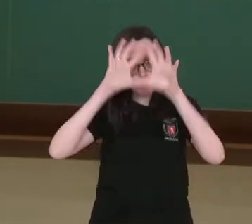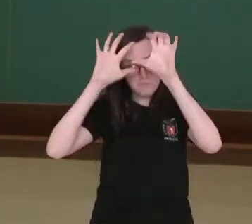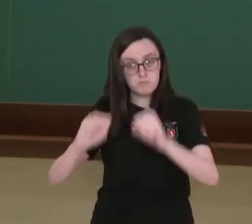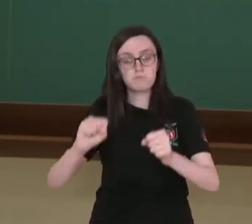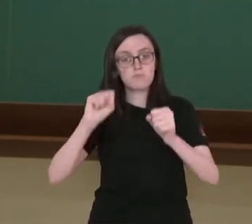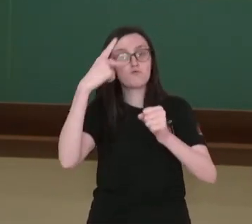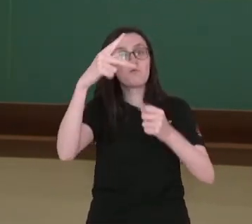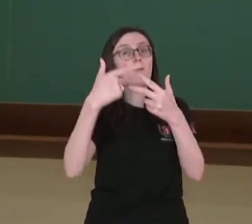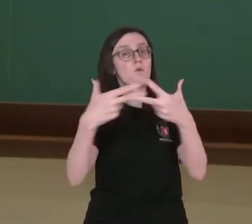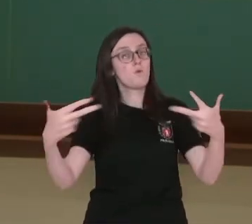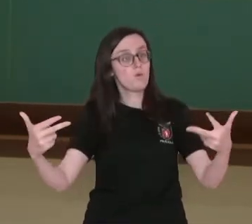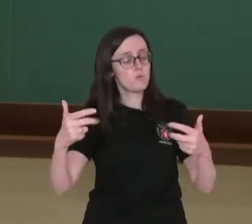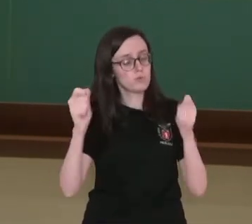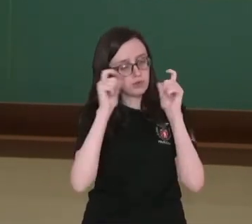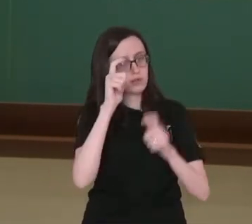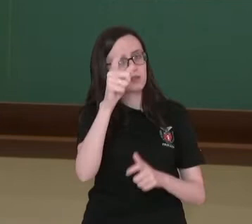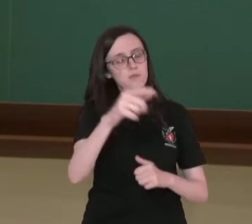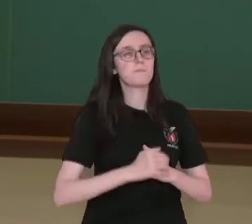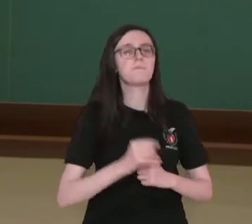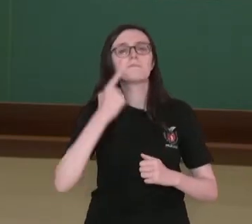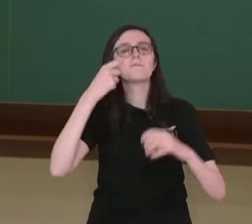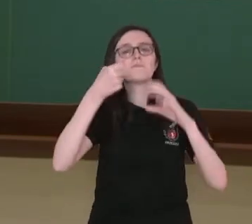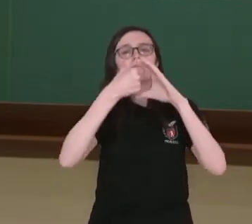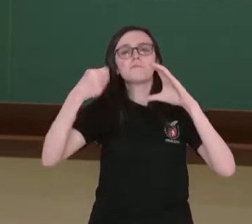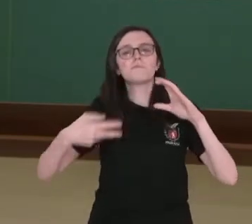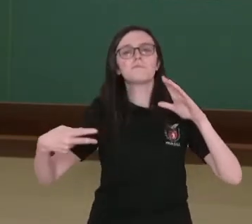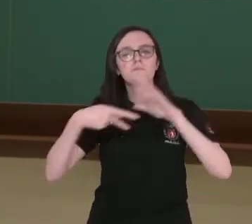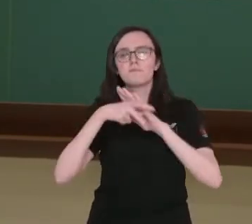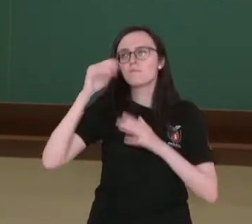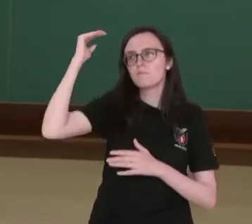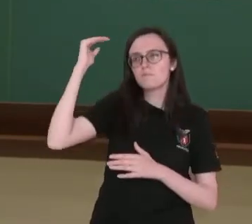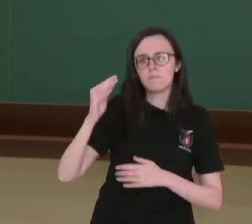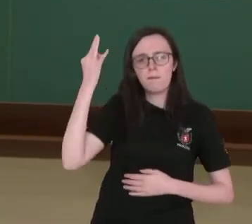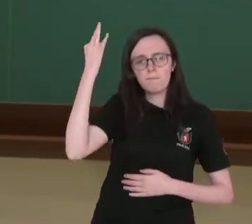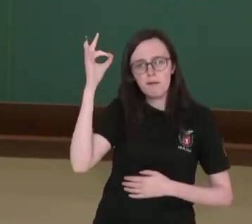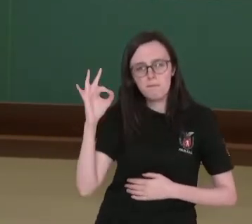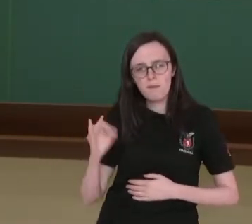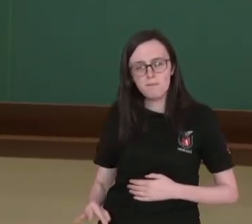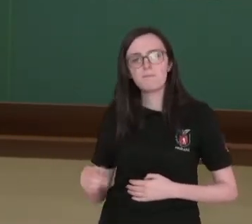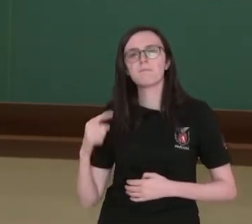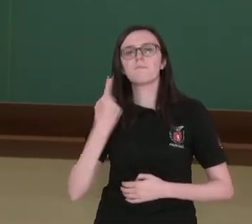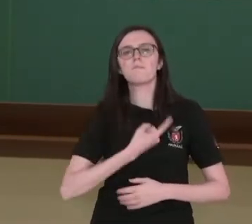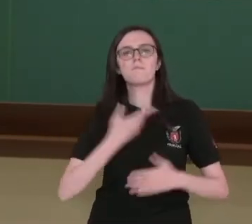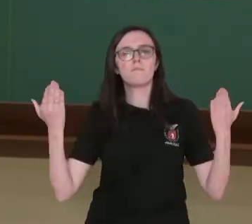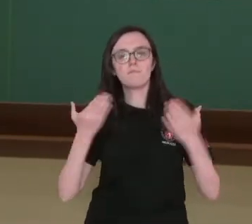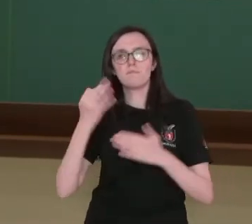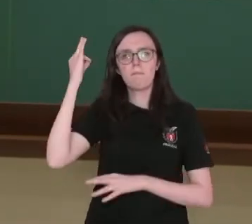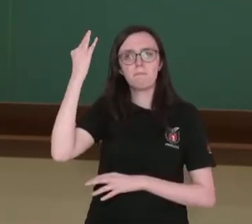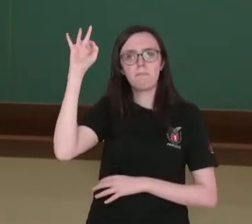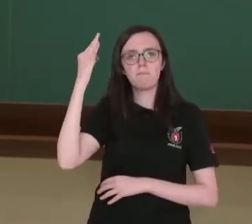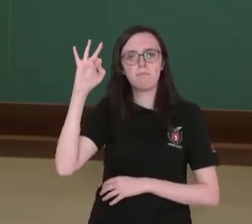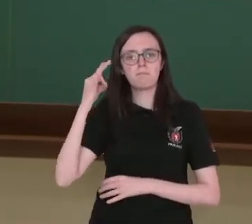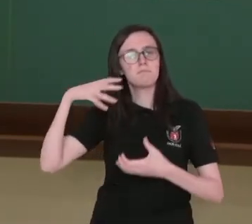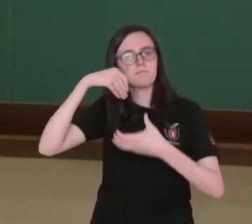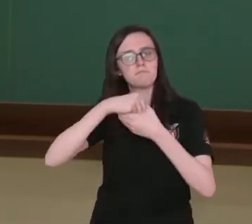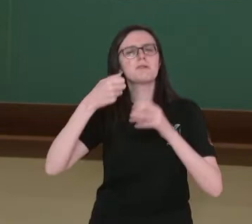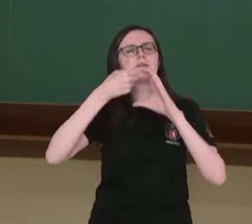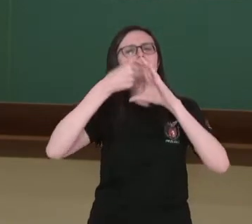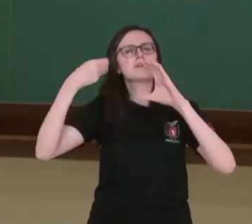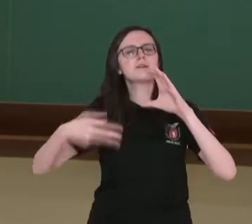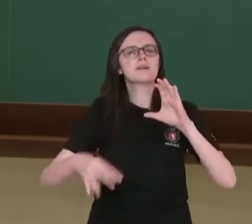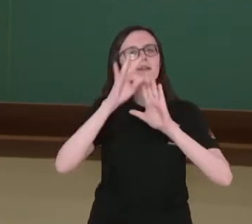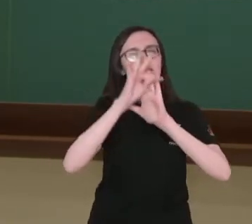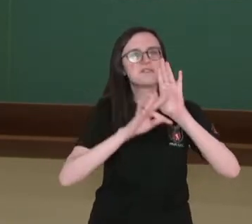As características do artigo de opinião. Então vamos lá, eu fiz uma listinha, né? Vamos para o checklist das características.